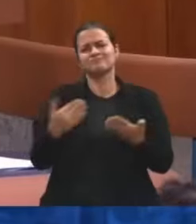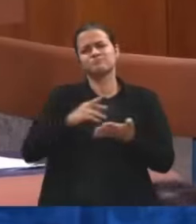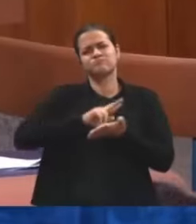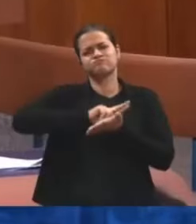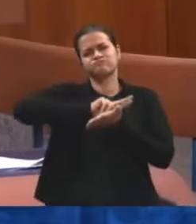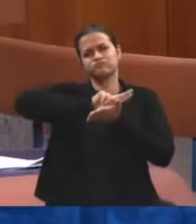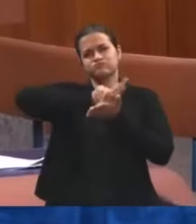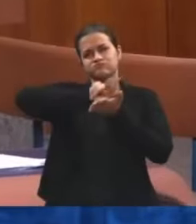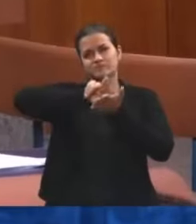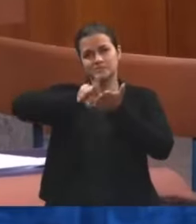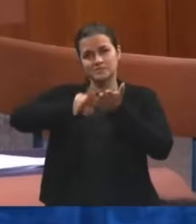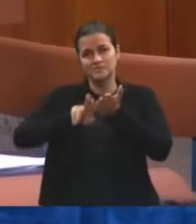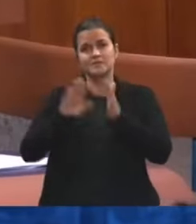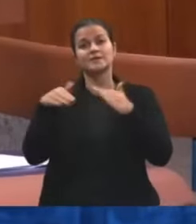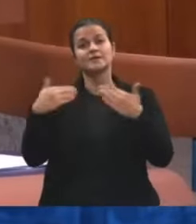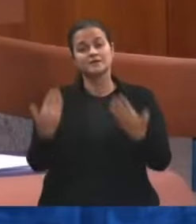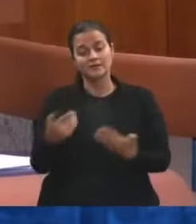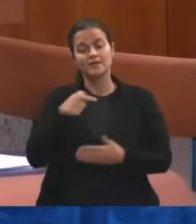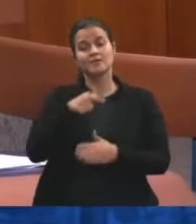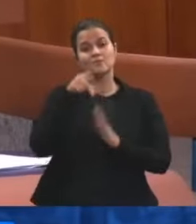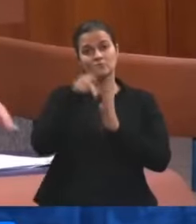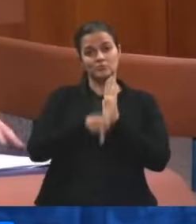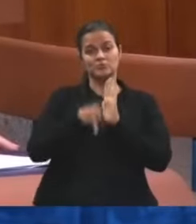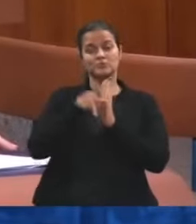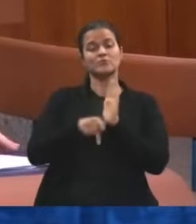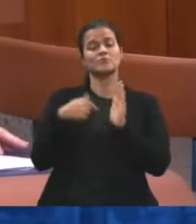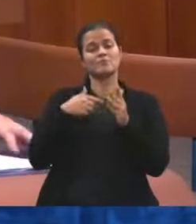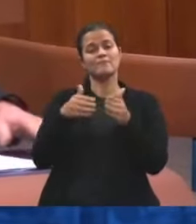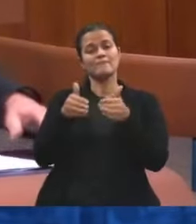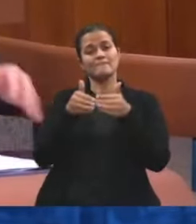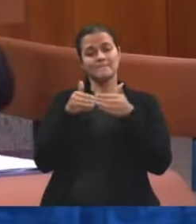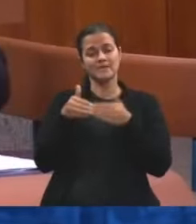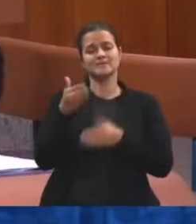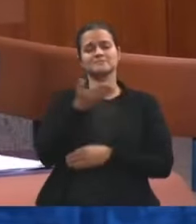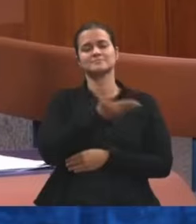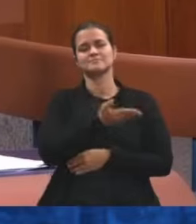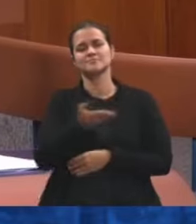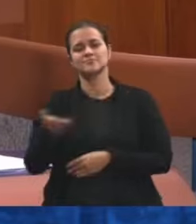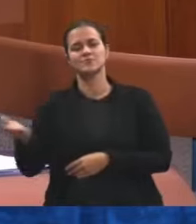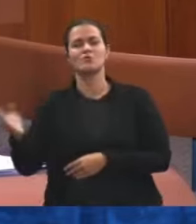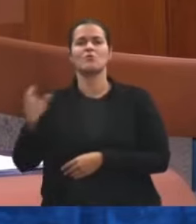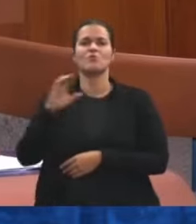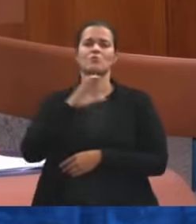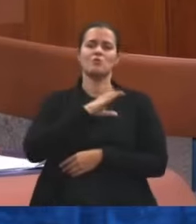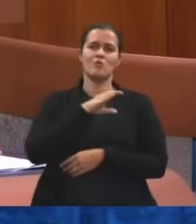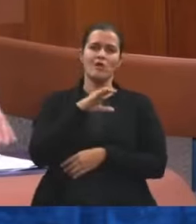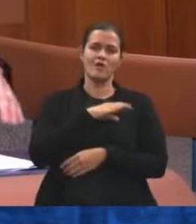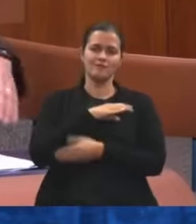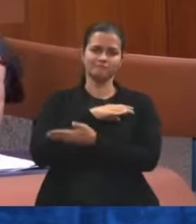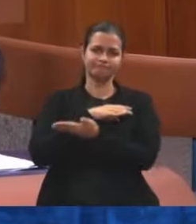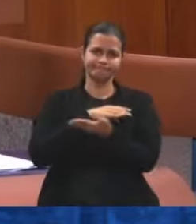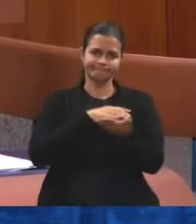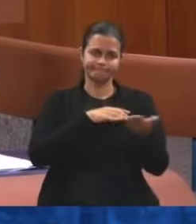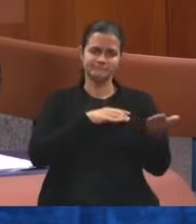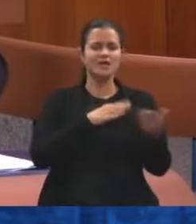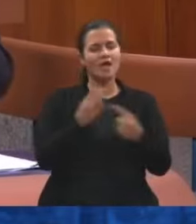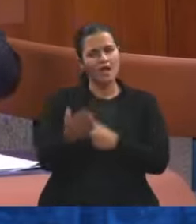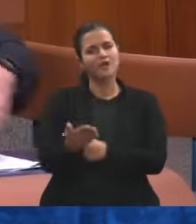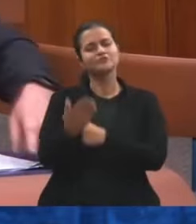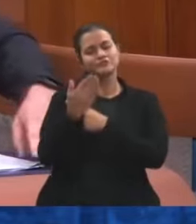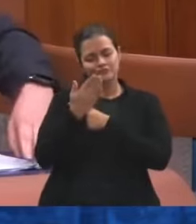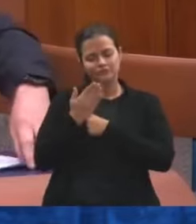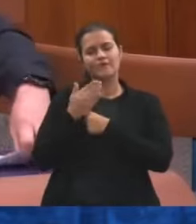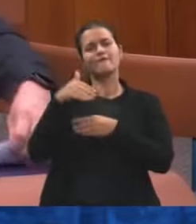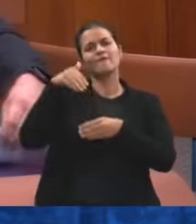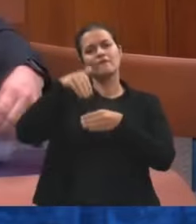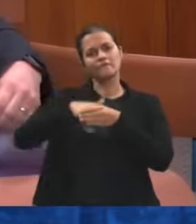Esse projeto, eu peço aos senhores nobres pares que me ajude e vote